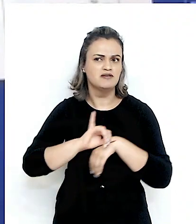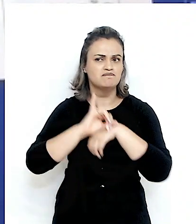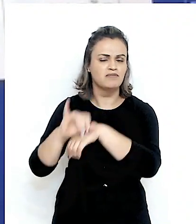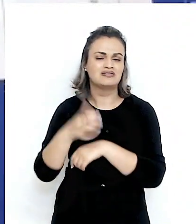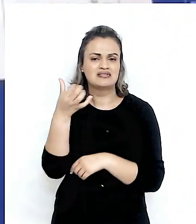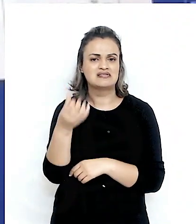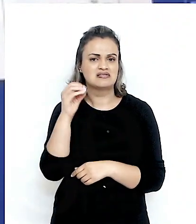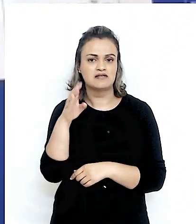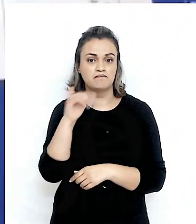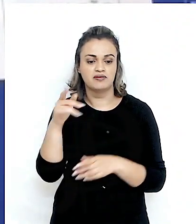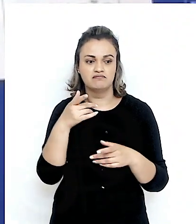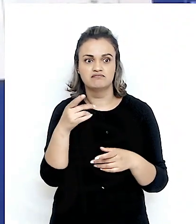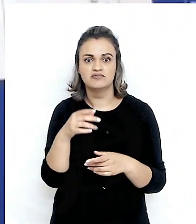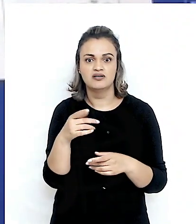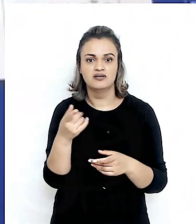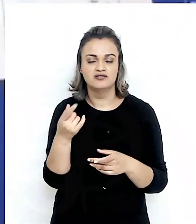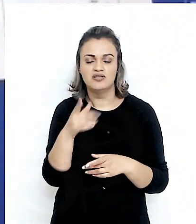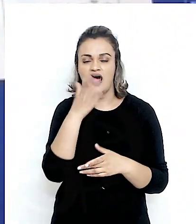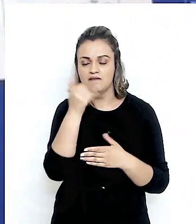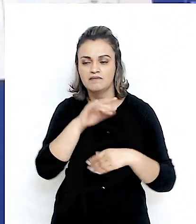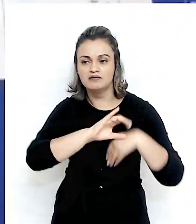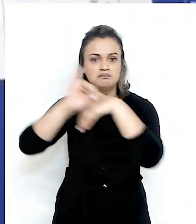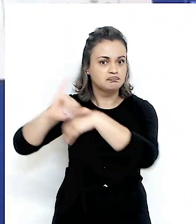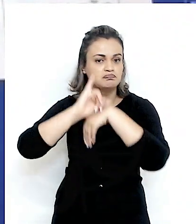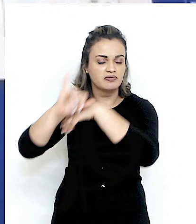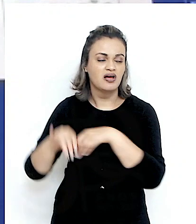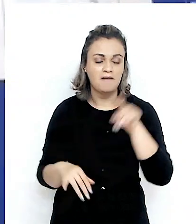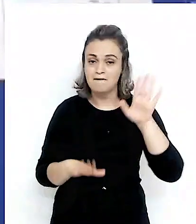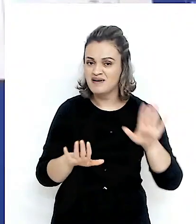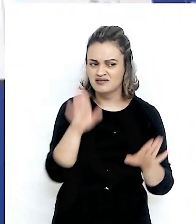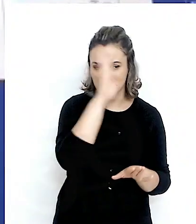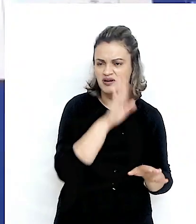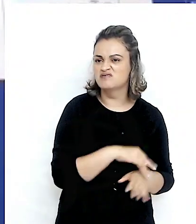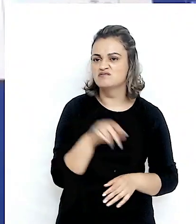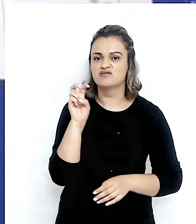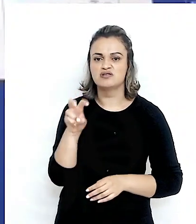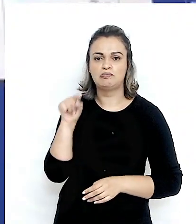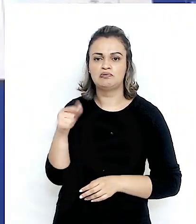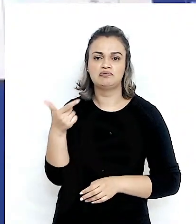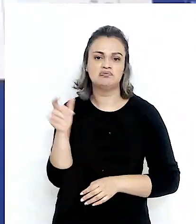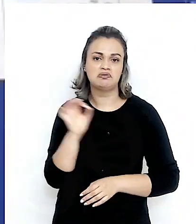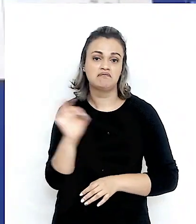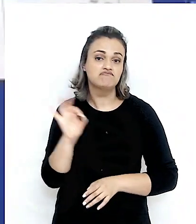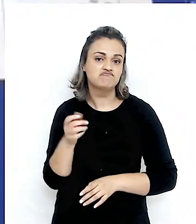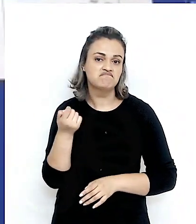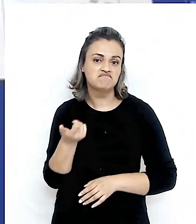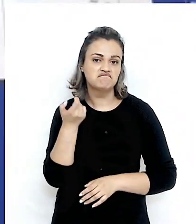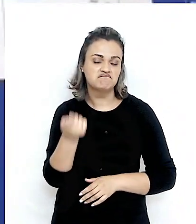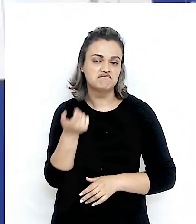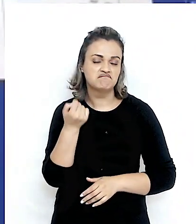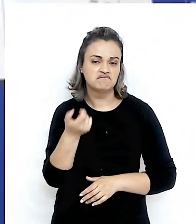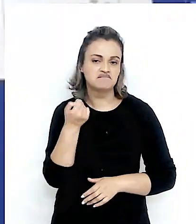ano de alimentos, a gente tem uma participação muito pequena, é 5,2% do total do que eles importam,